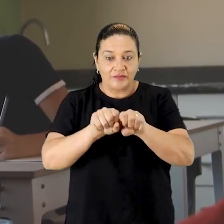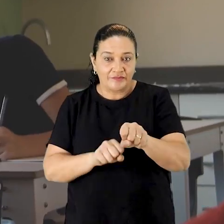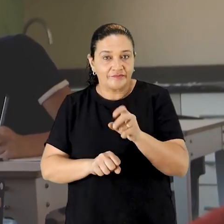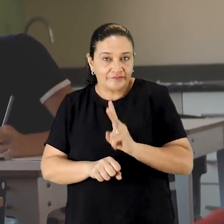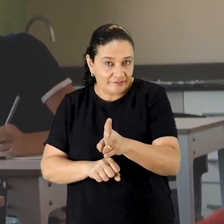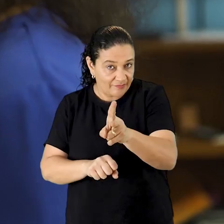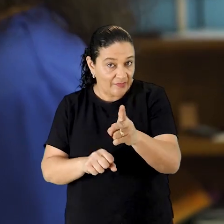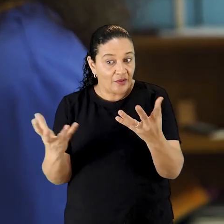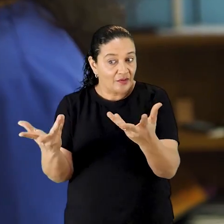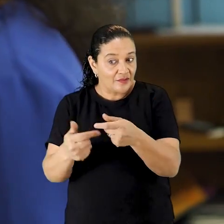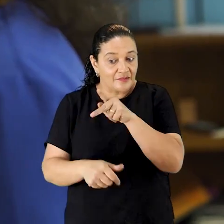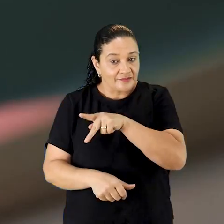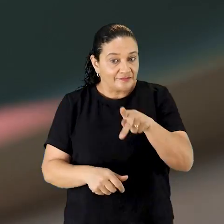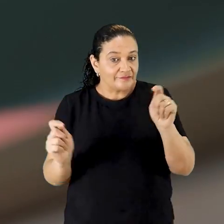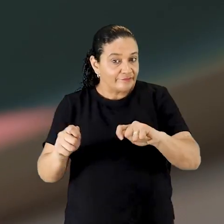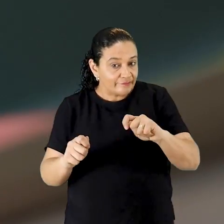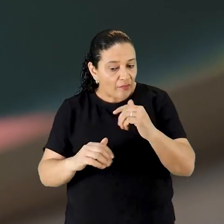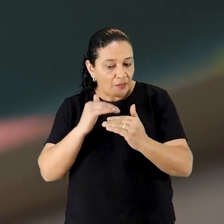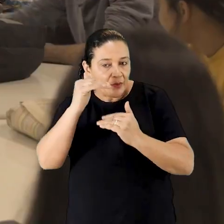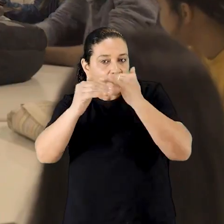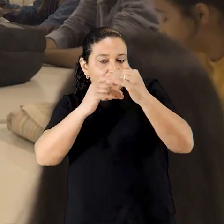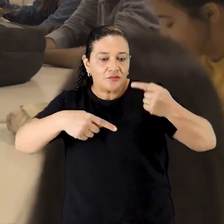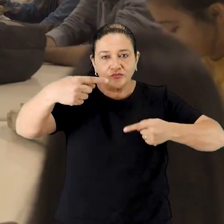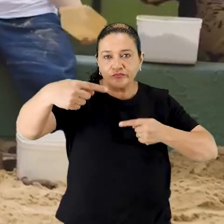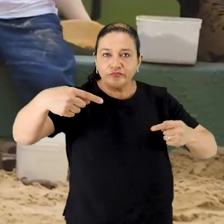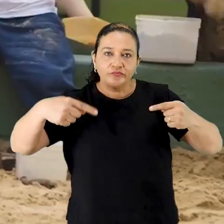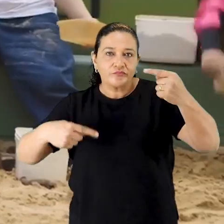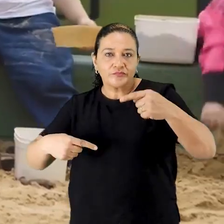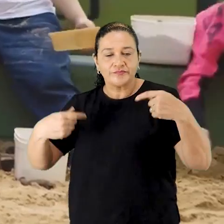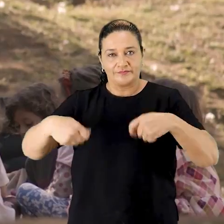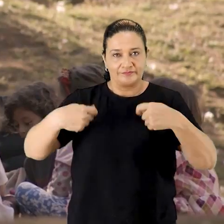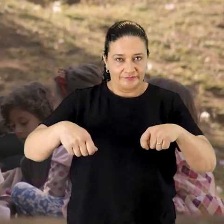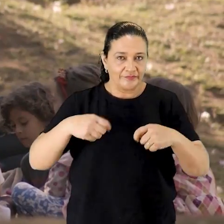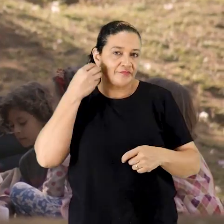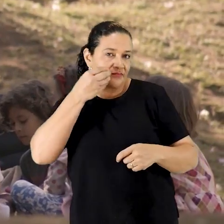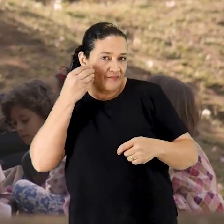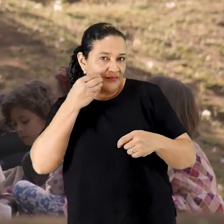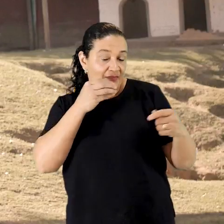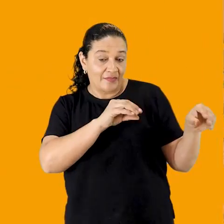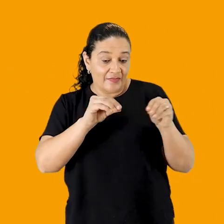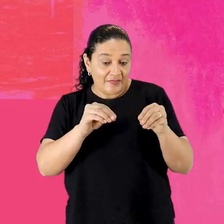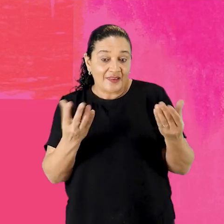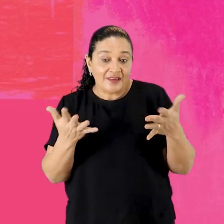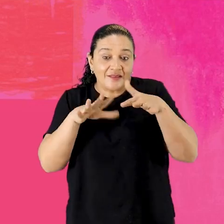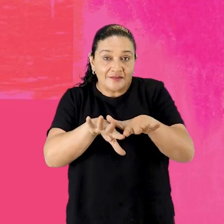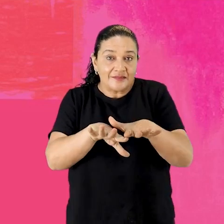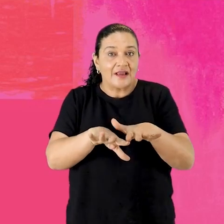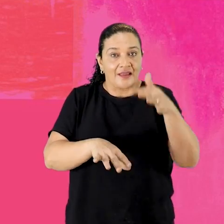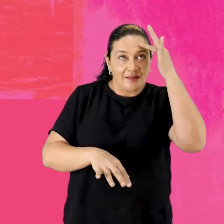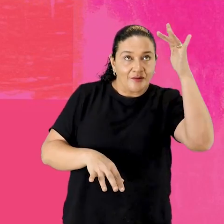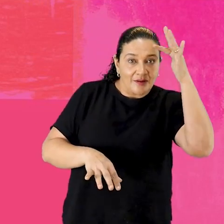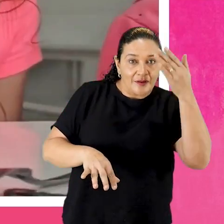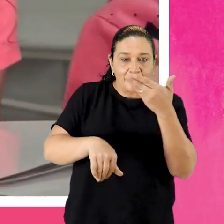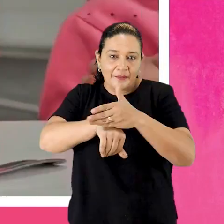formação continuada de qualidade para professores é construída em diálogo com as suas necessidades e experiências, trazendo a inclusão da